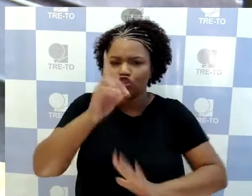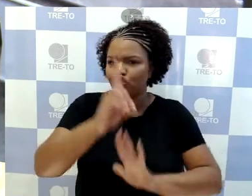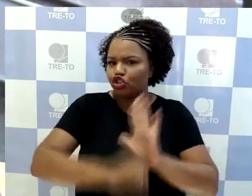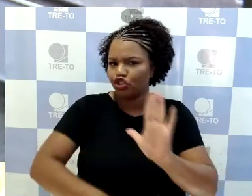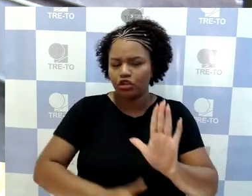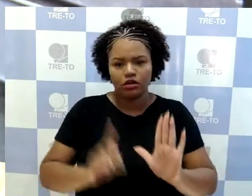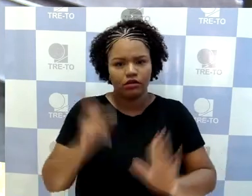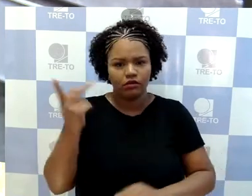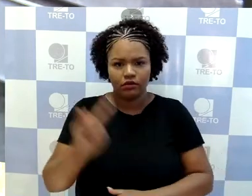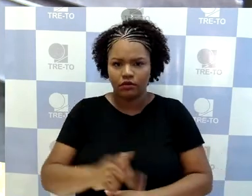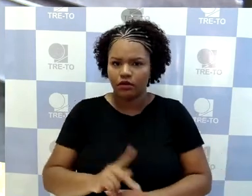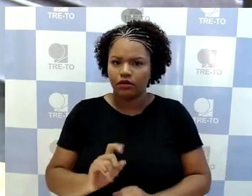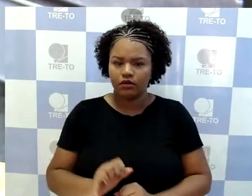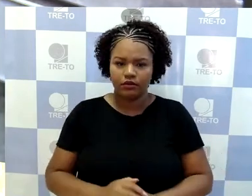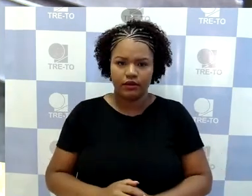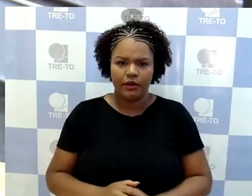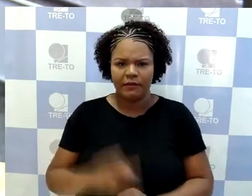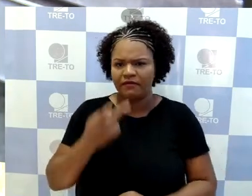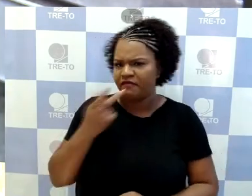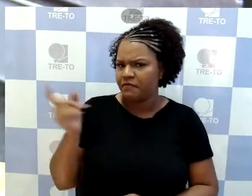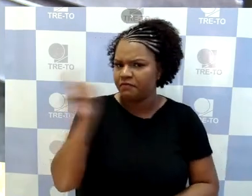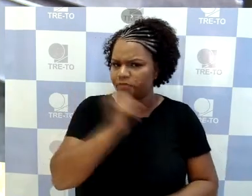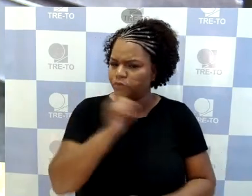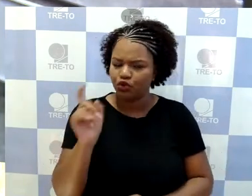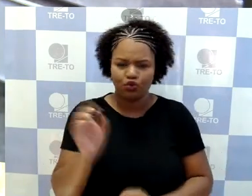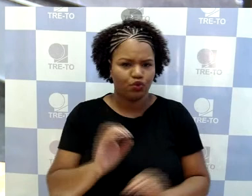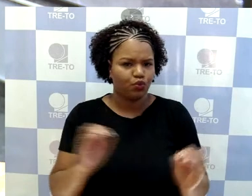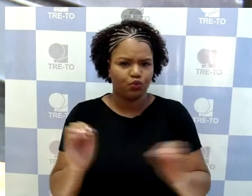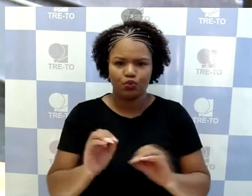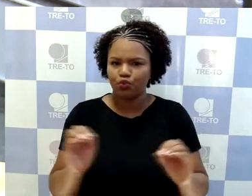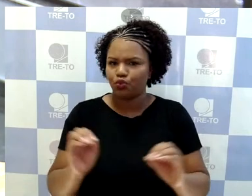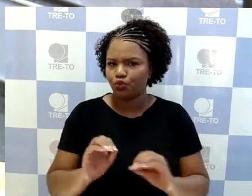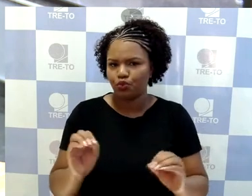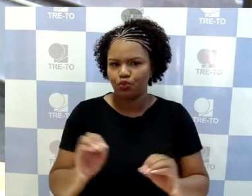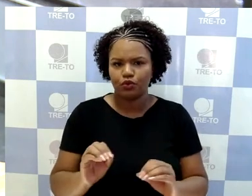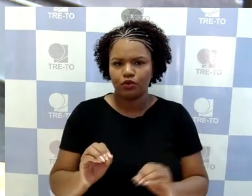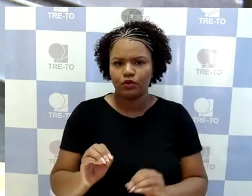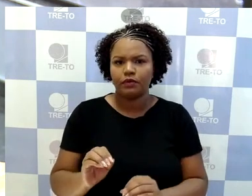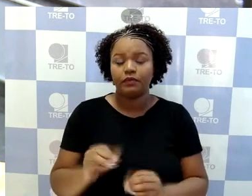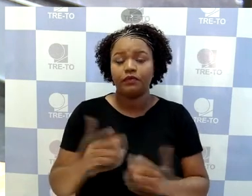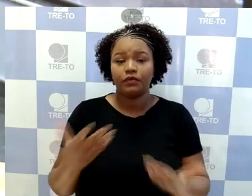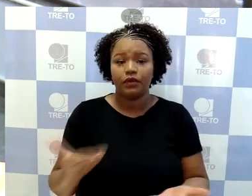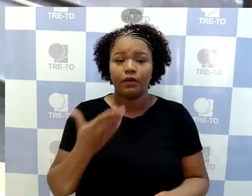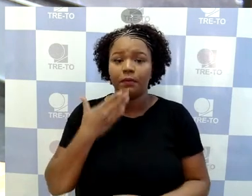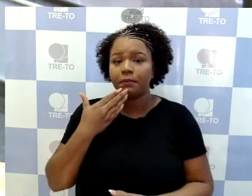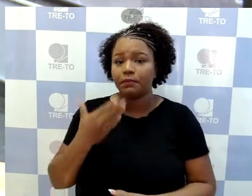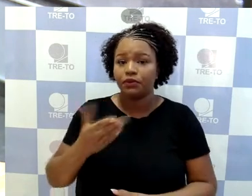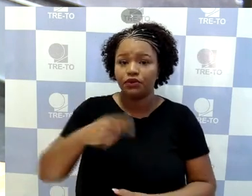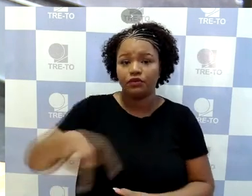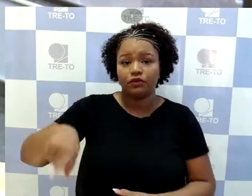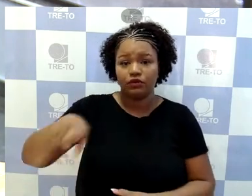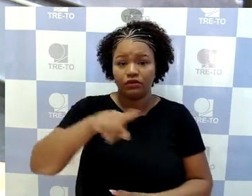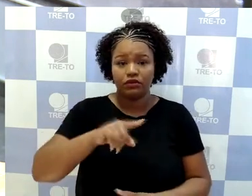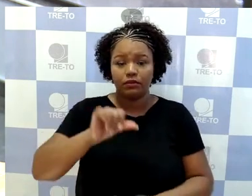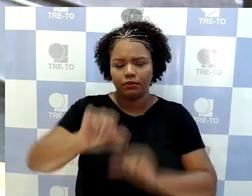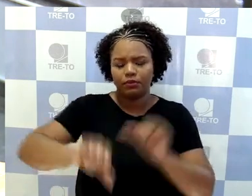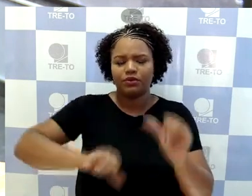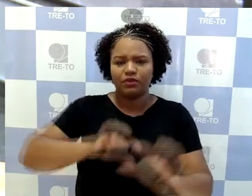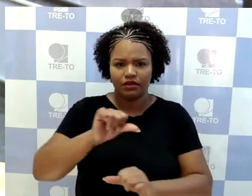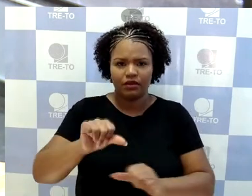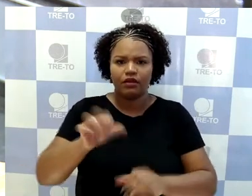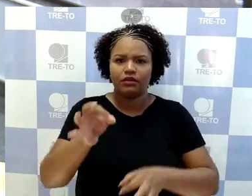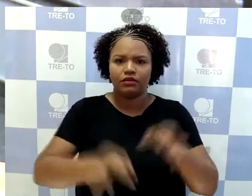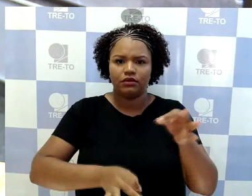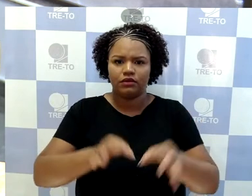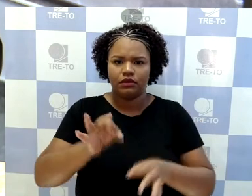proferido qualquer tipo de mentira, requer, Exª, que seja modificada a sentença para caçar a Aster